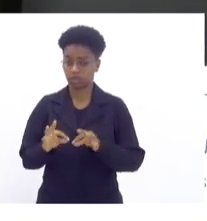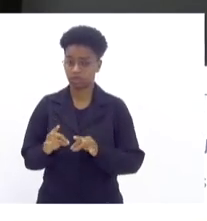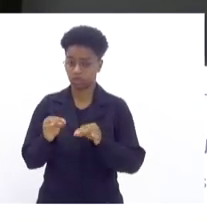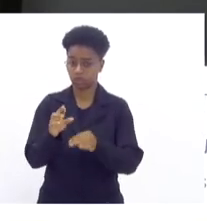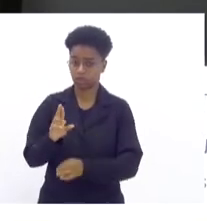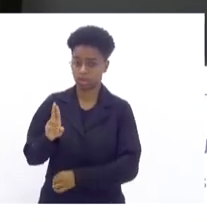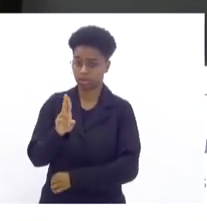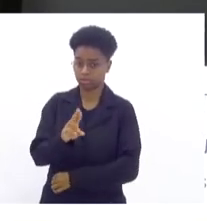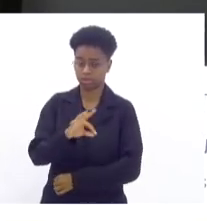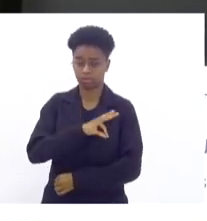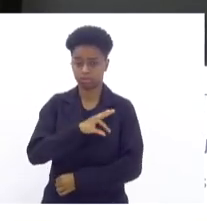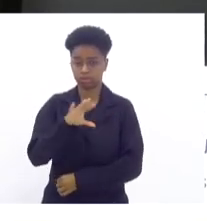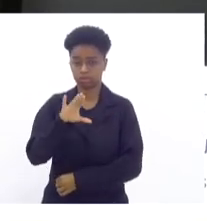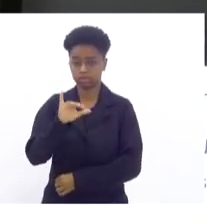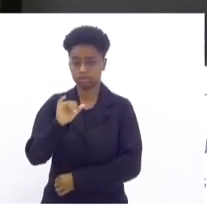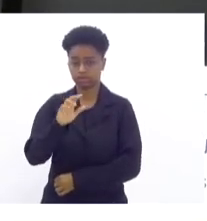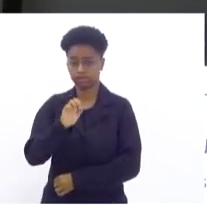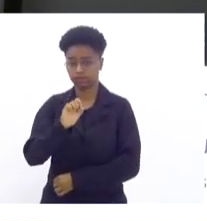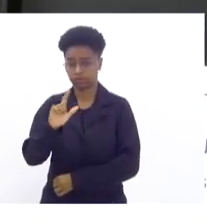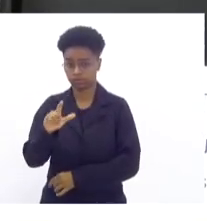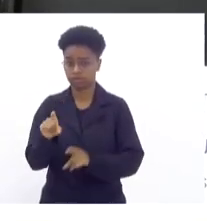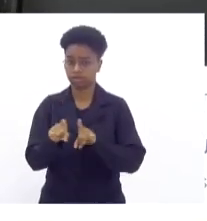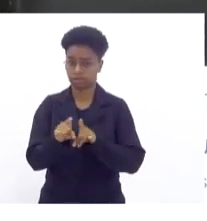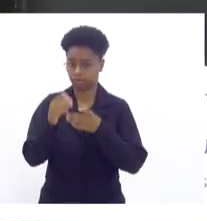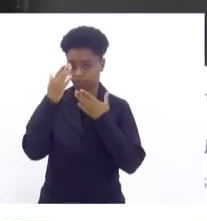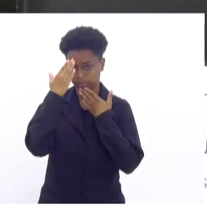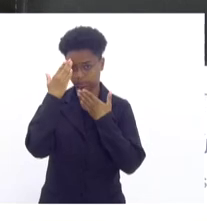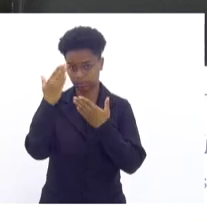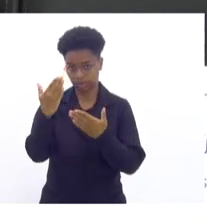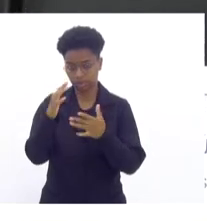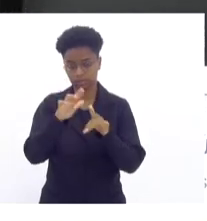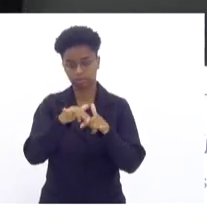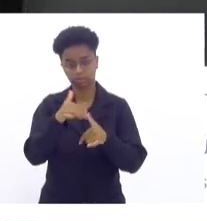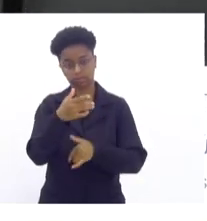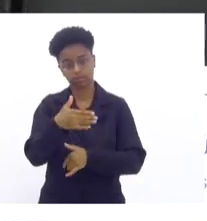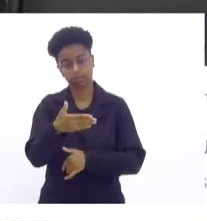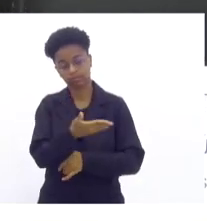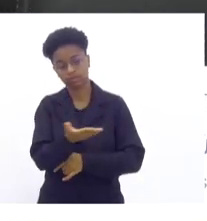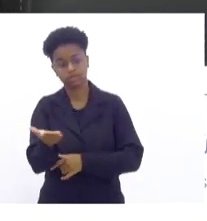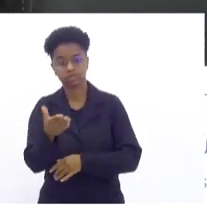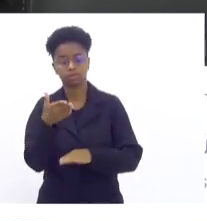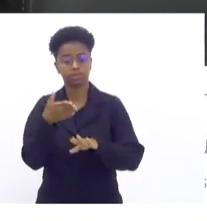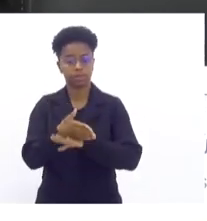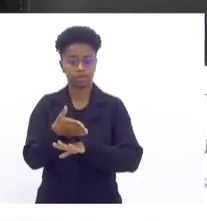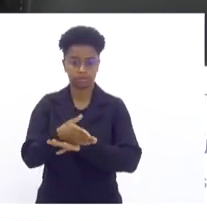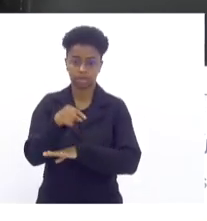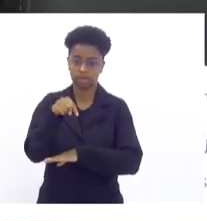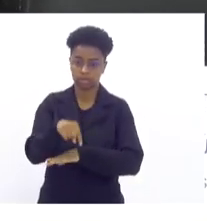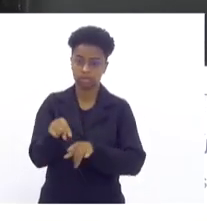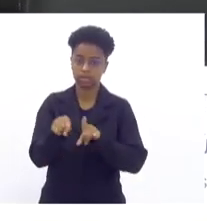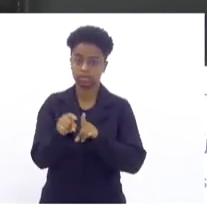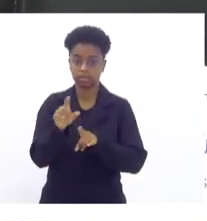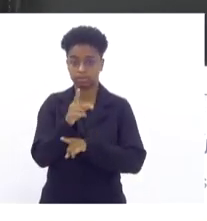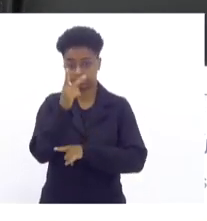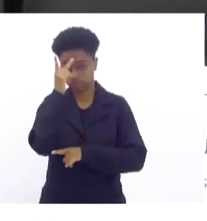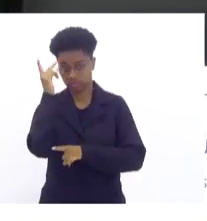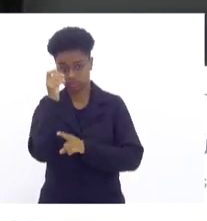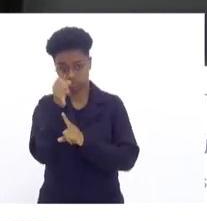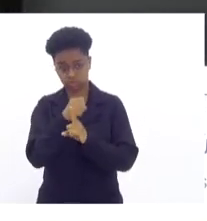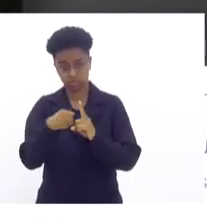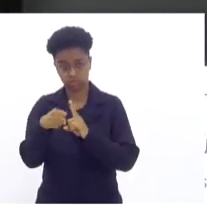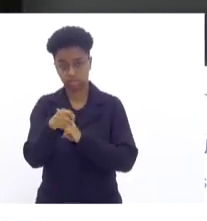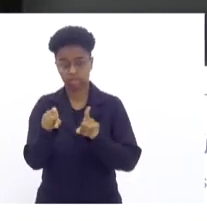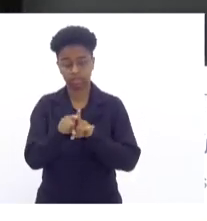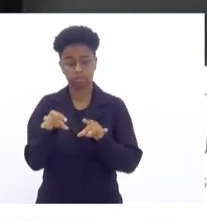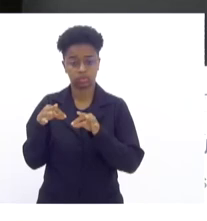da polícia civil também. Obrigado por estarem participando aqui da sociedade civil também. Todos aqueles que usaram da